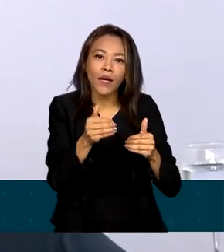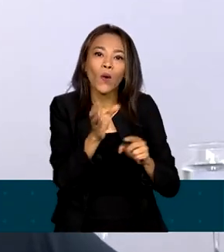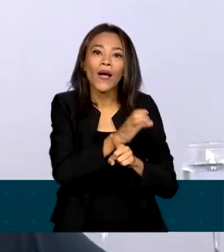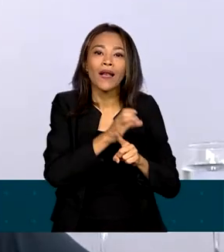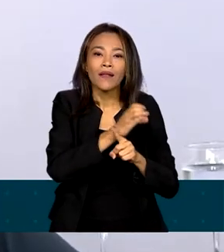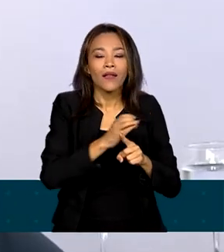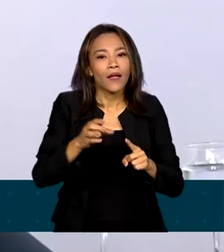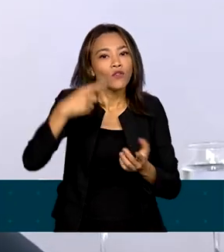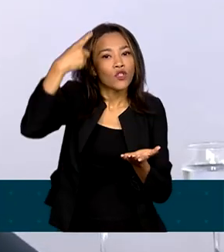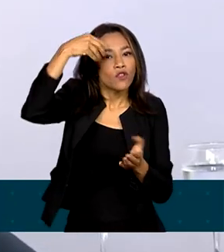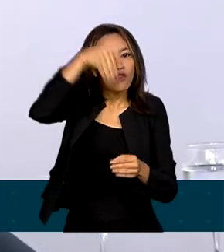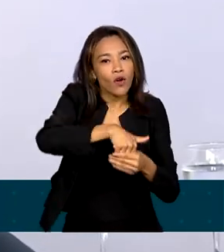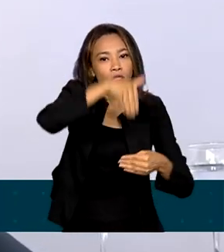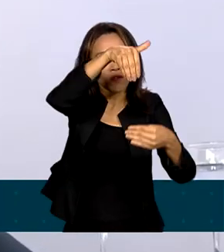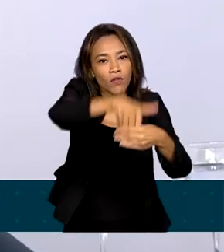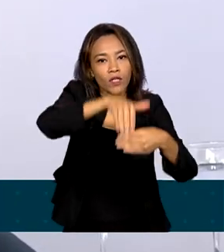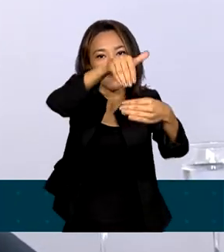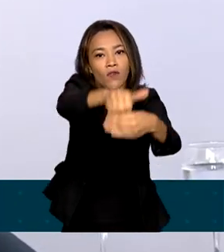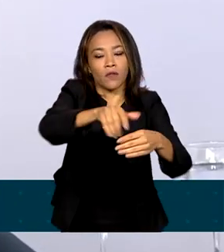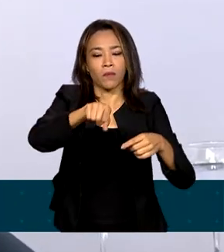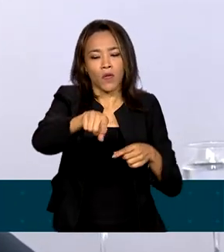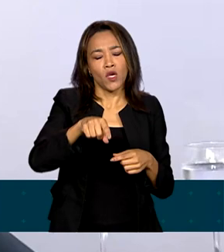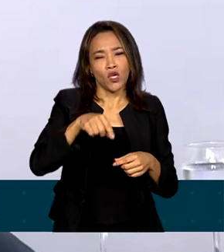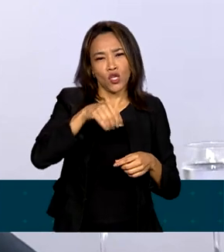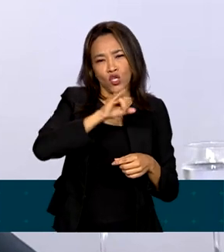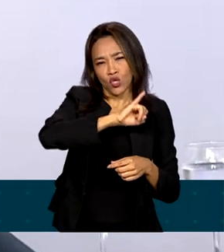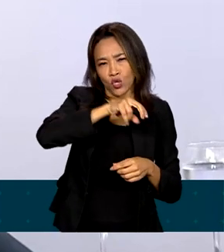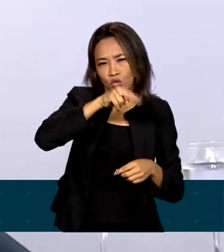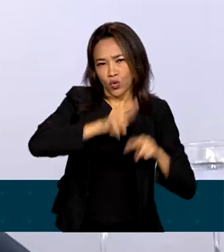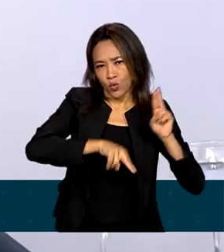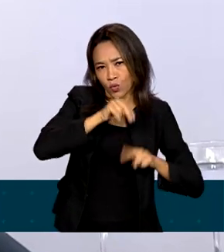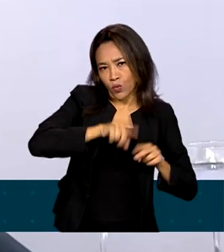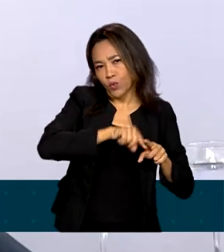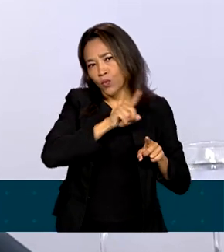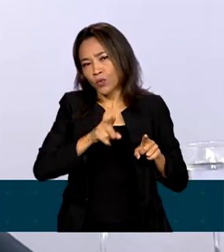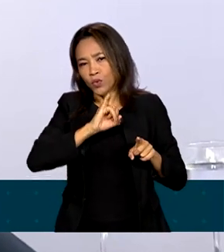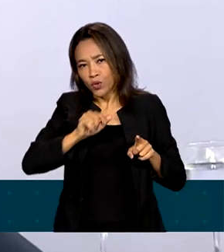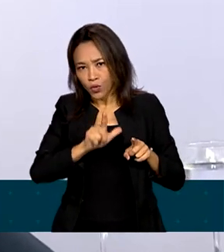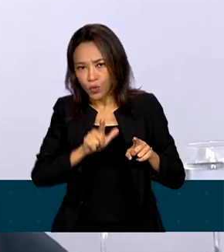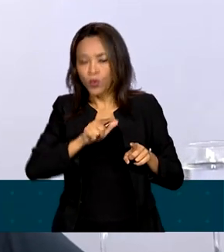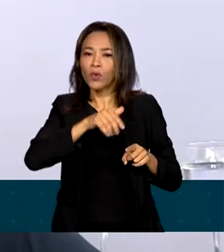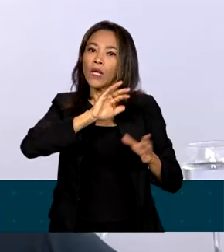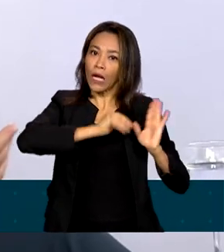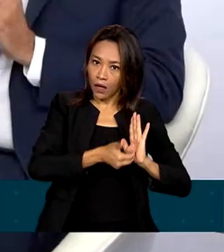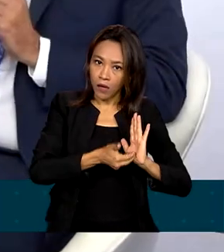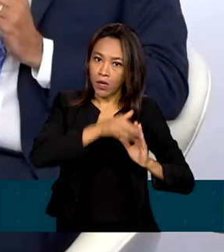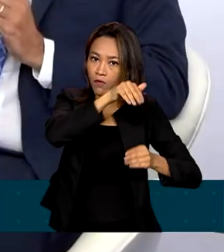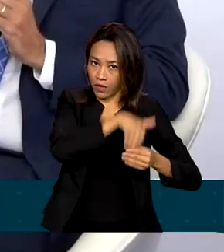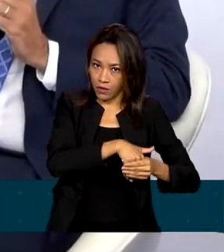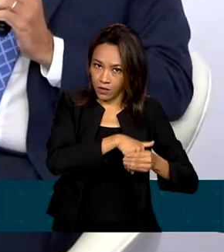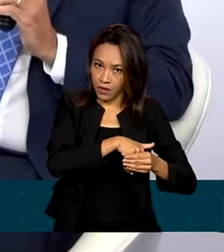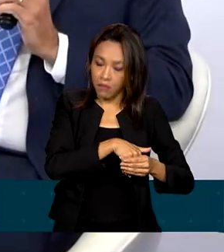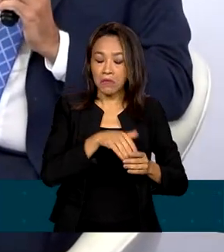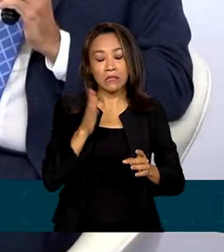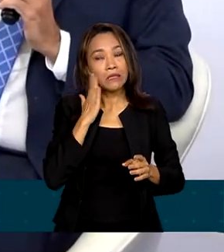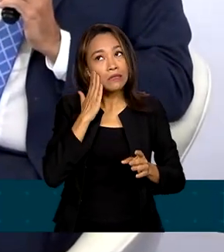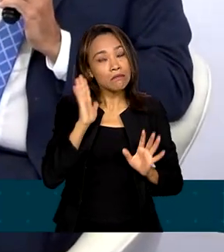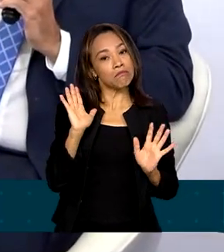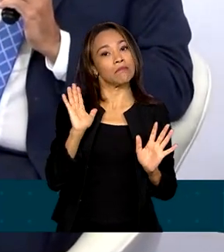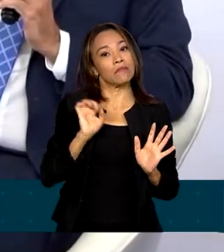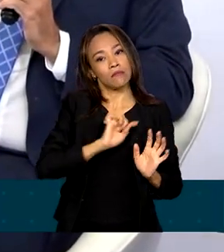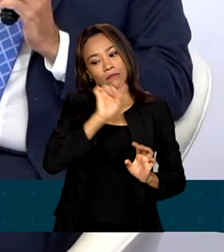Então nós temos a perspectiva de votar entre junho e julho na Câmara dos Deputados e, quem sabe,